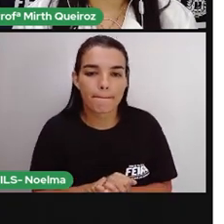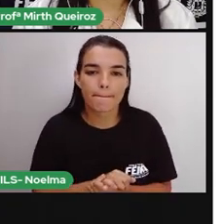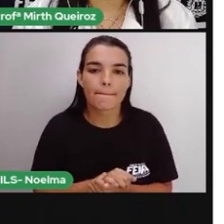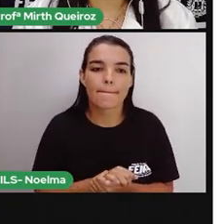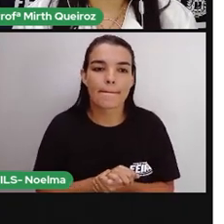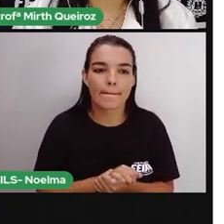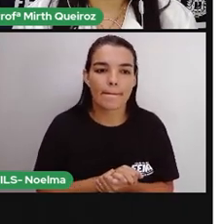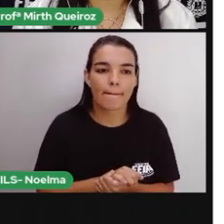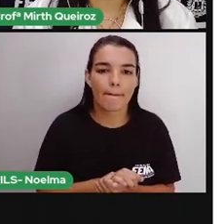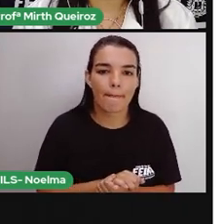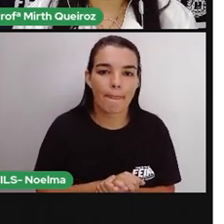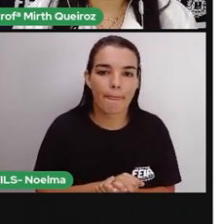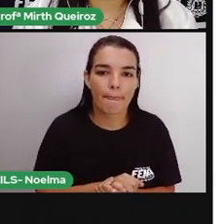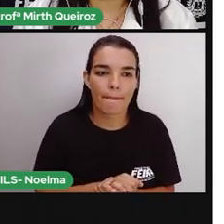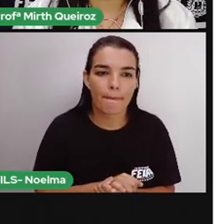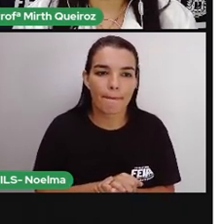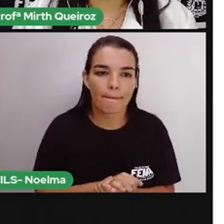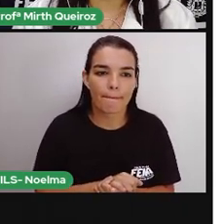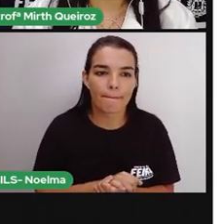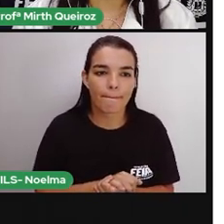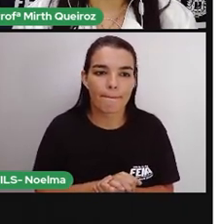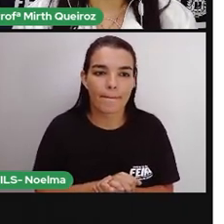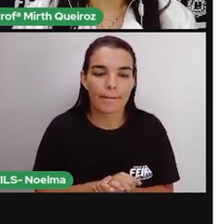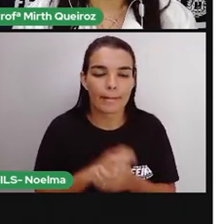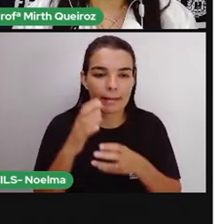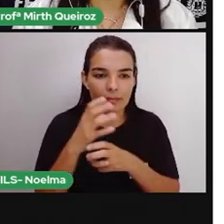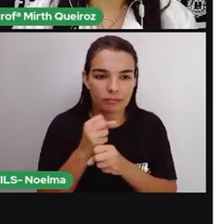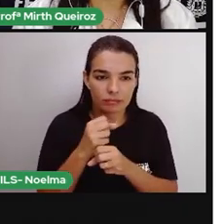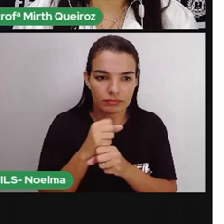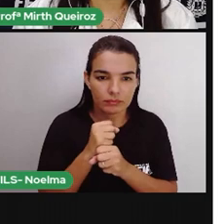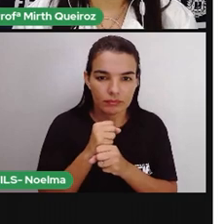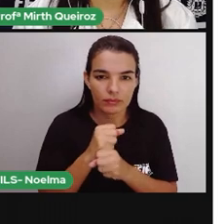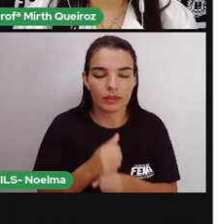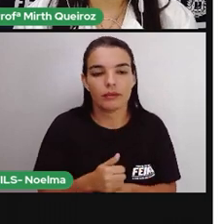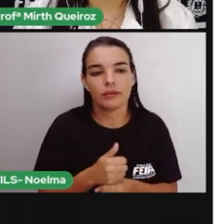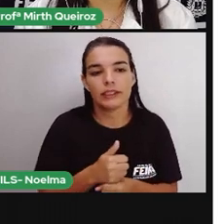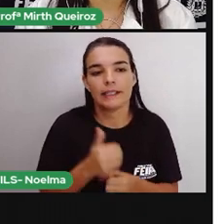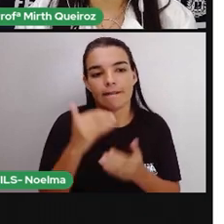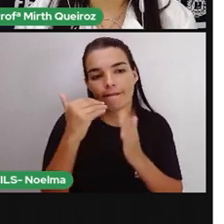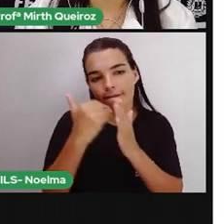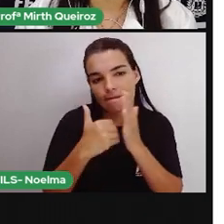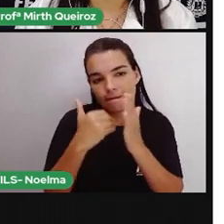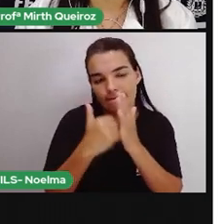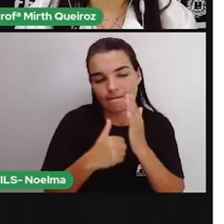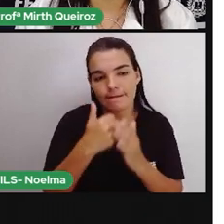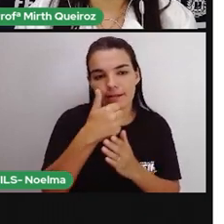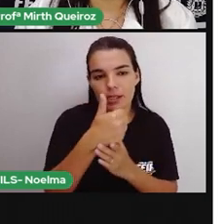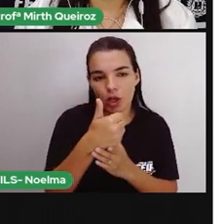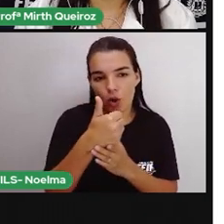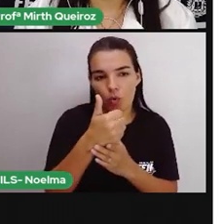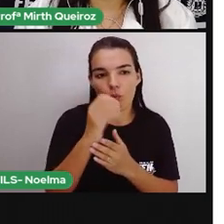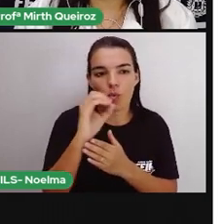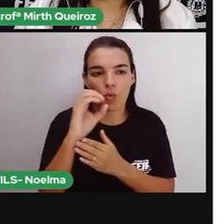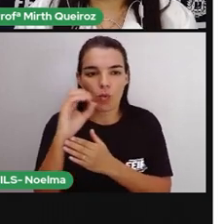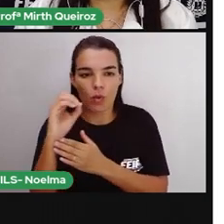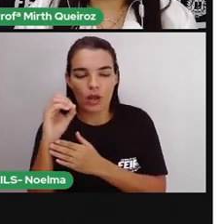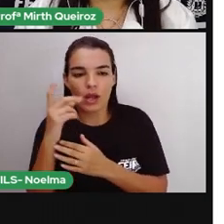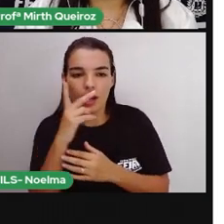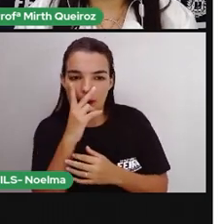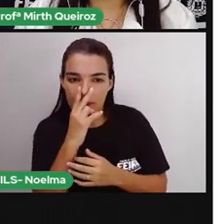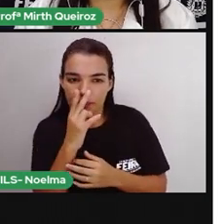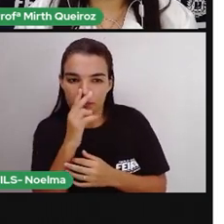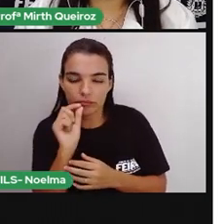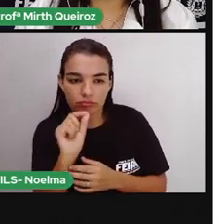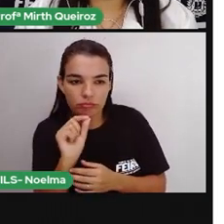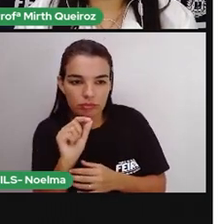vezes 2, 8. Mais 2, 10. Aí vai ficar o número 100. Só que, como nós temos numeral com vírgula,